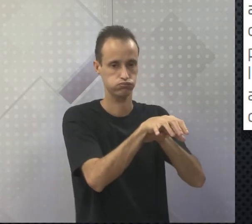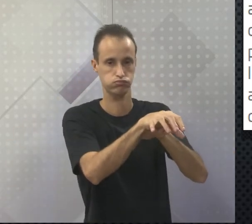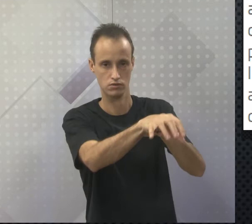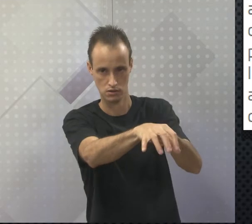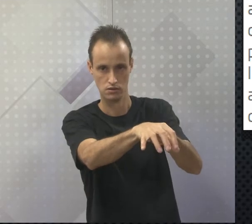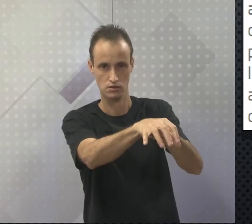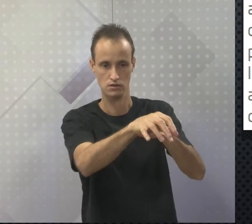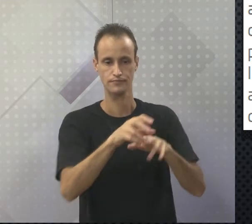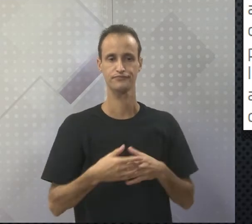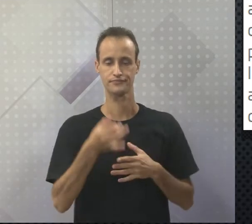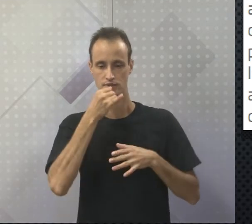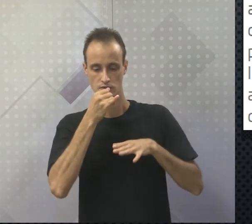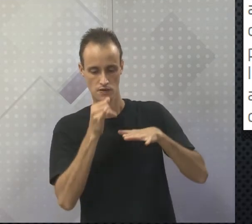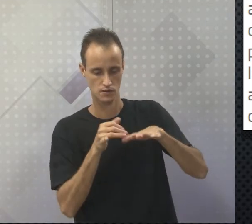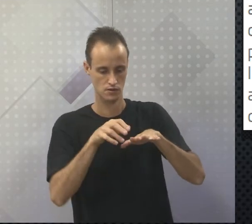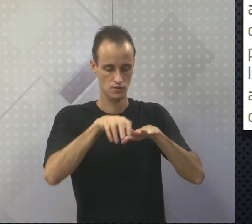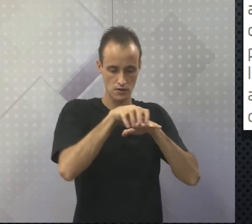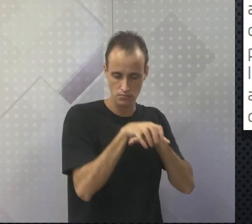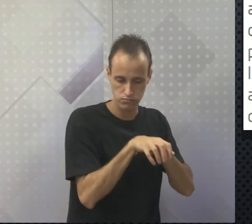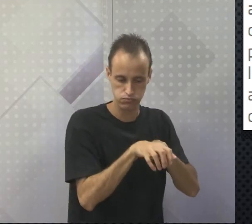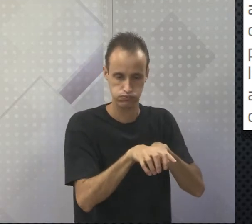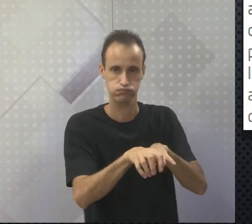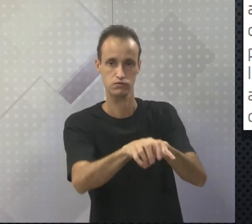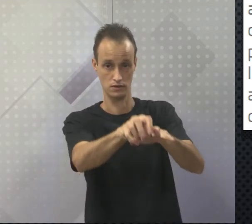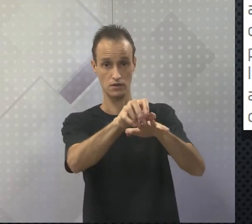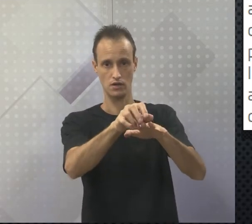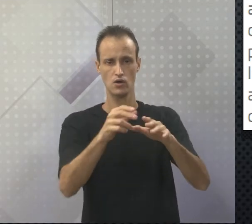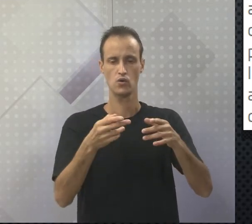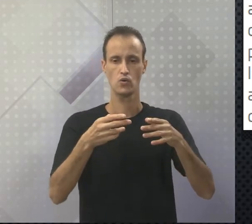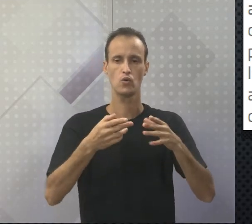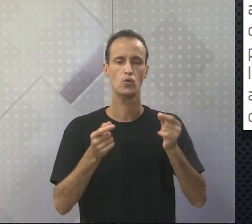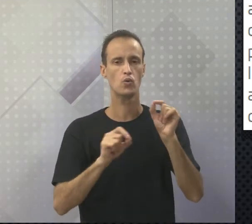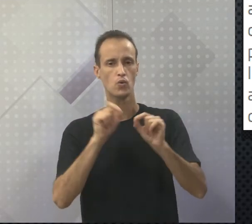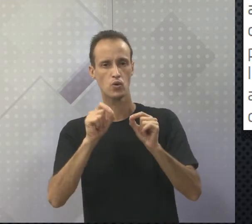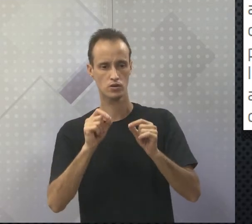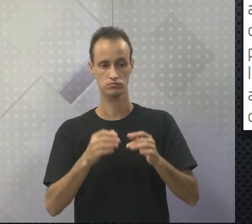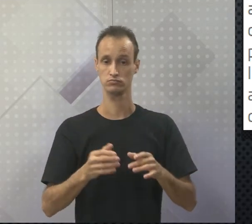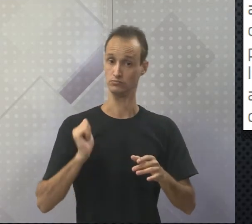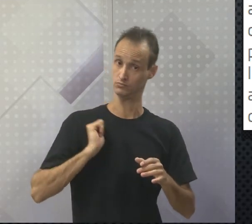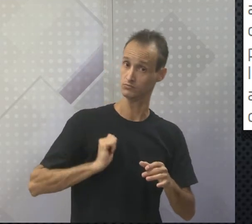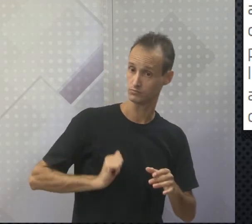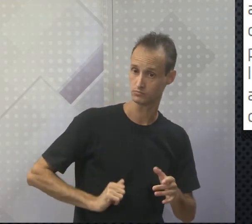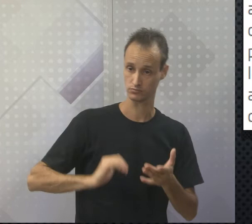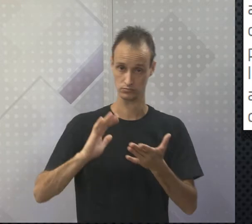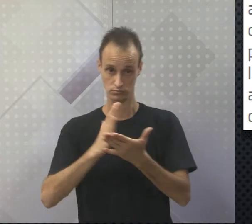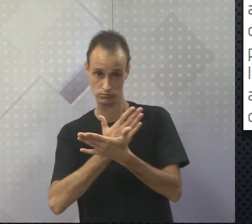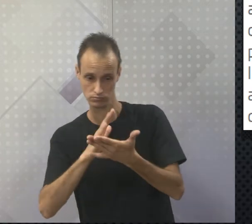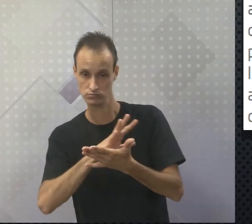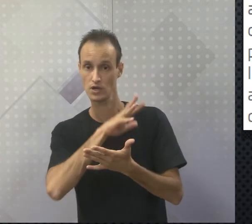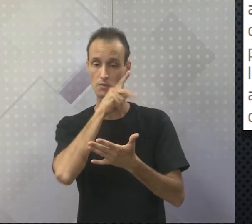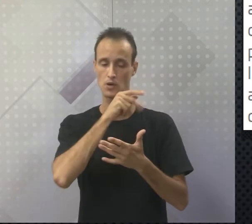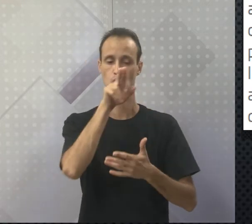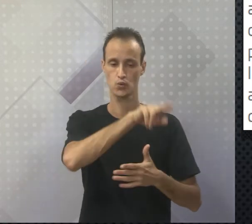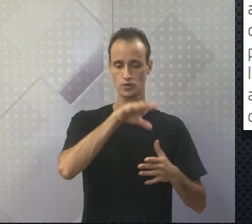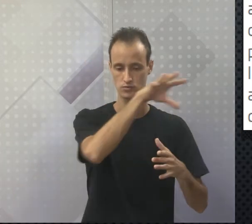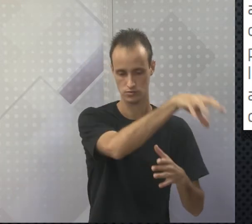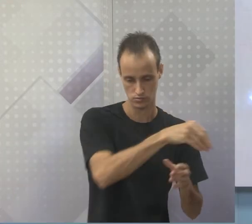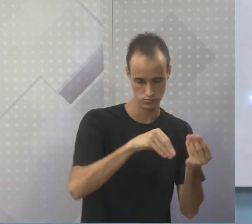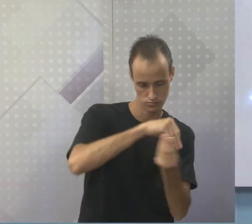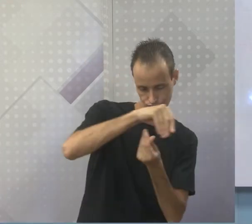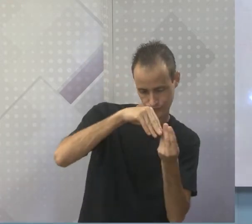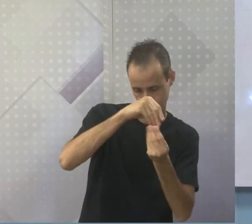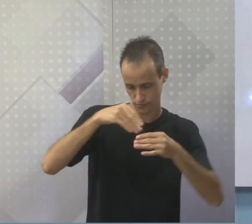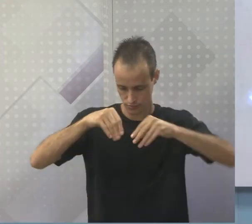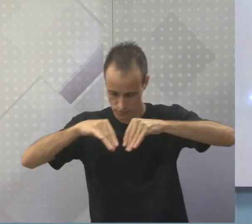movimentar o arado. E muitos cultivos, os excrementos dos animais, são usados como adubo para o solo.